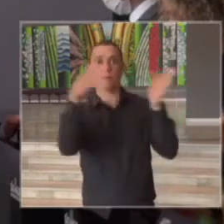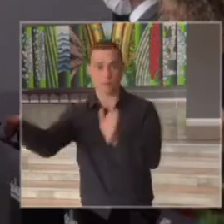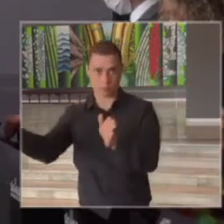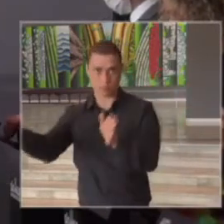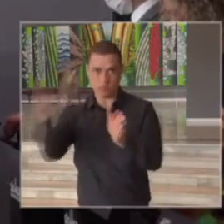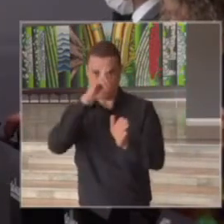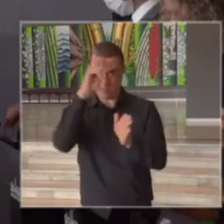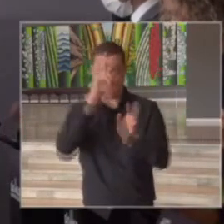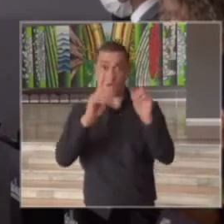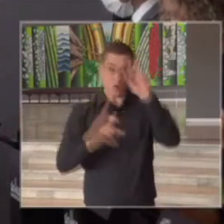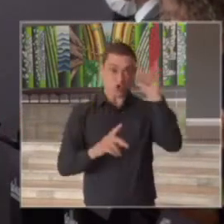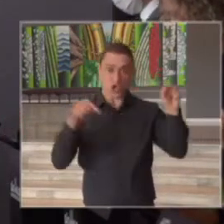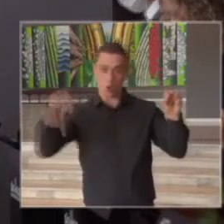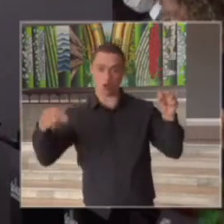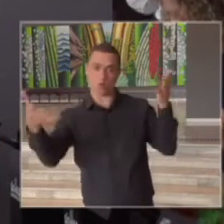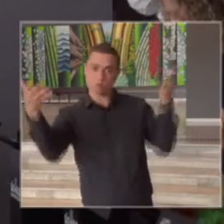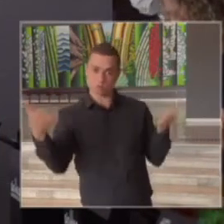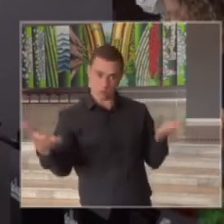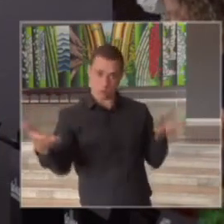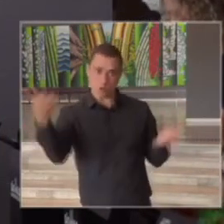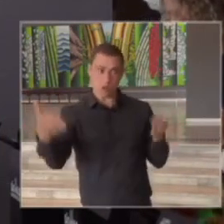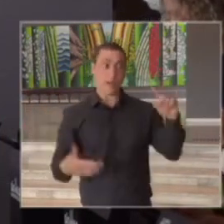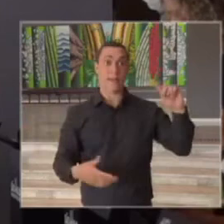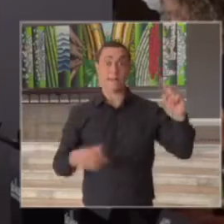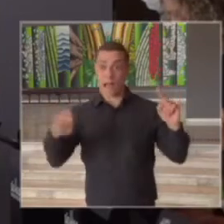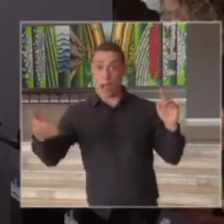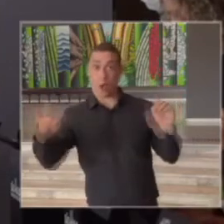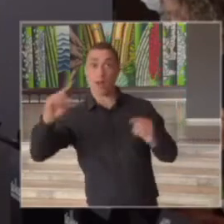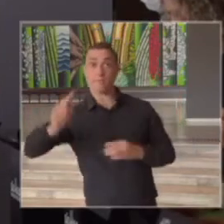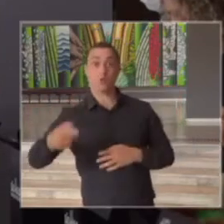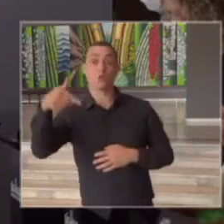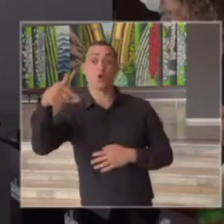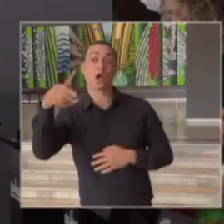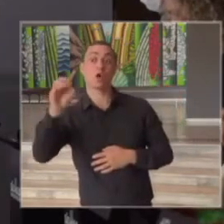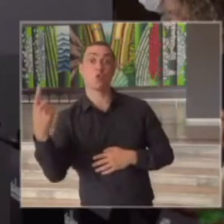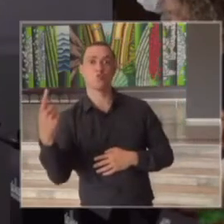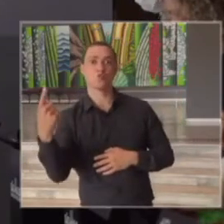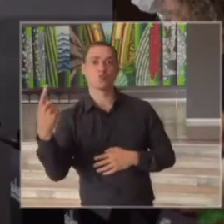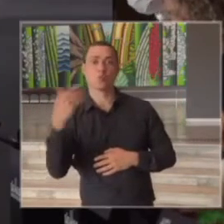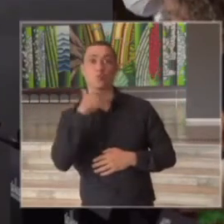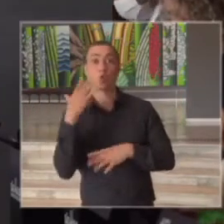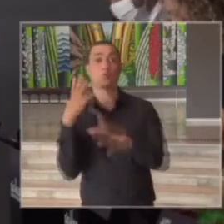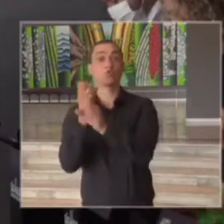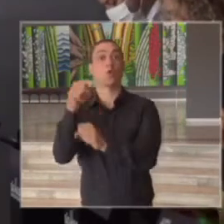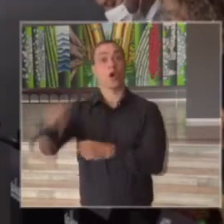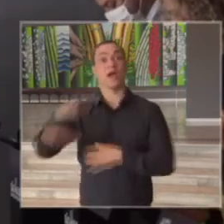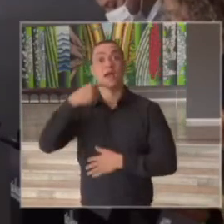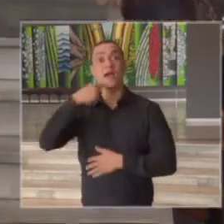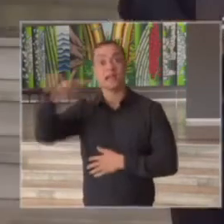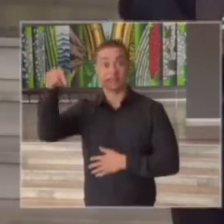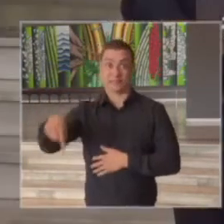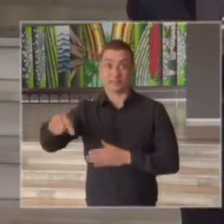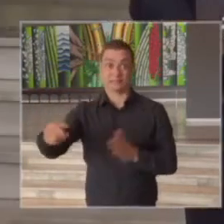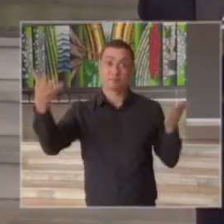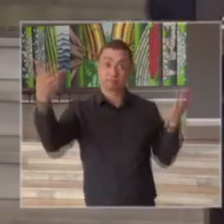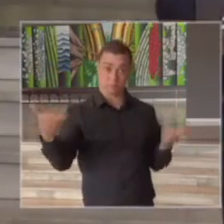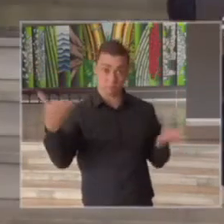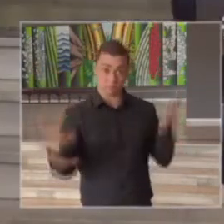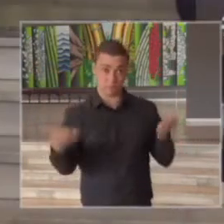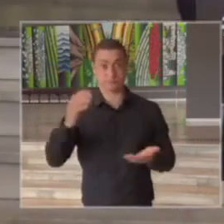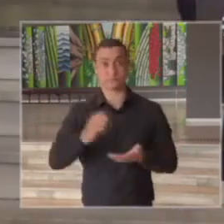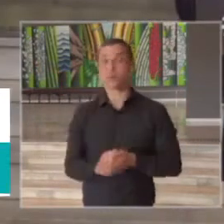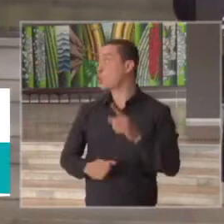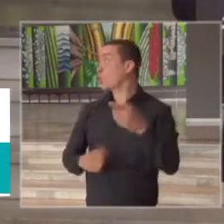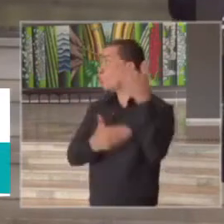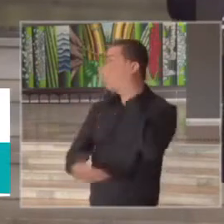com base na data de hoje para 1.701 óbitos no total da semana passando para a